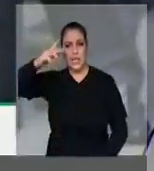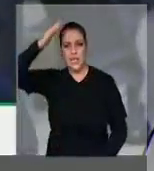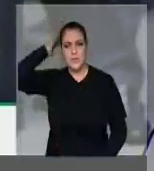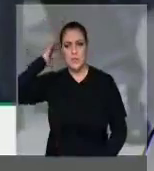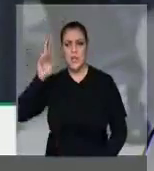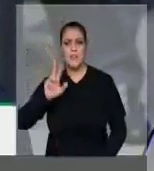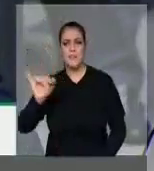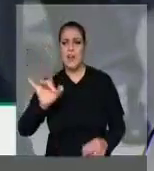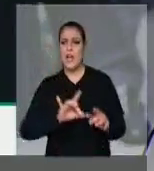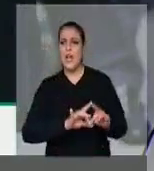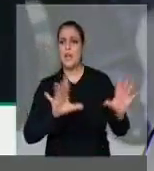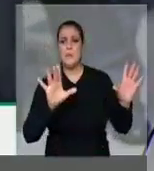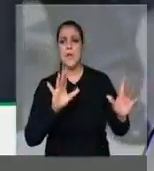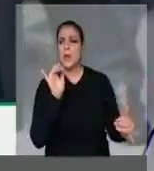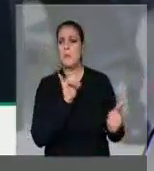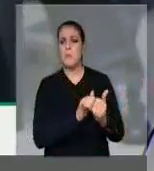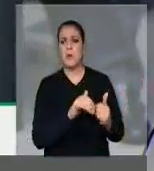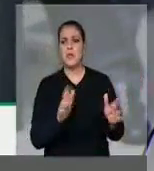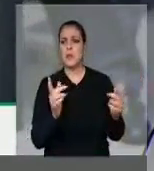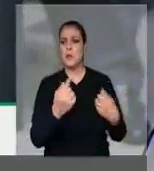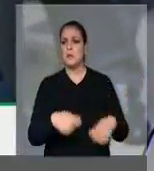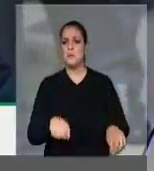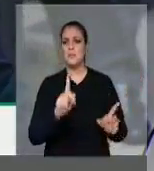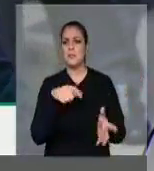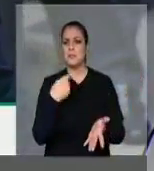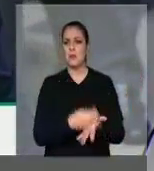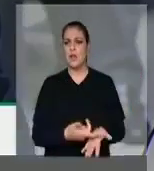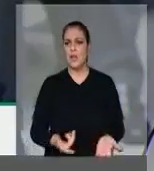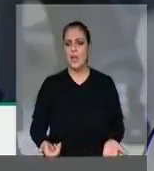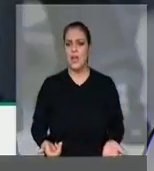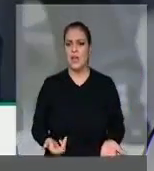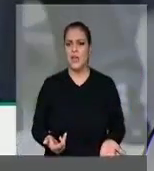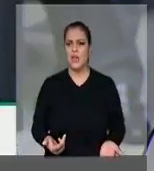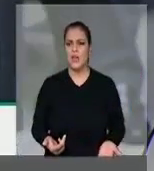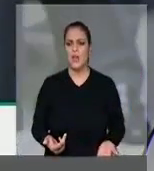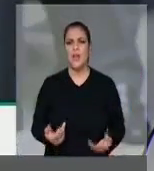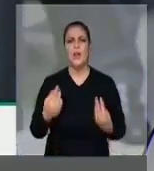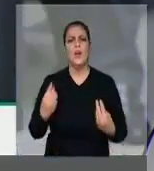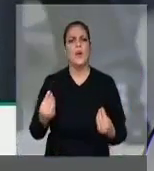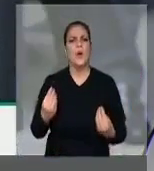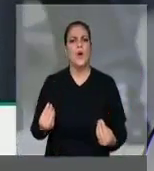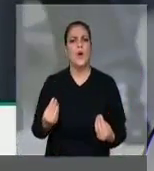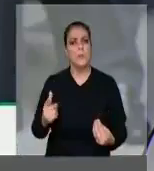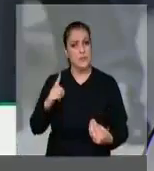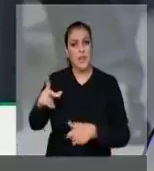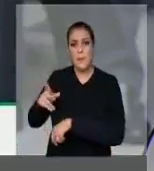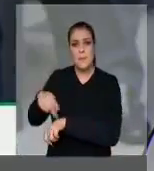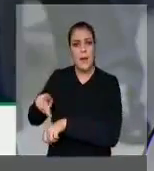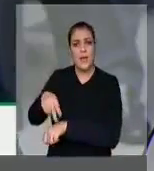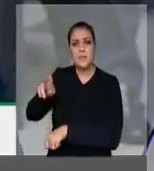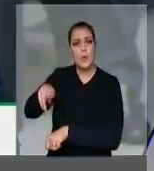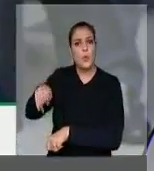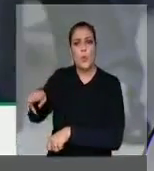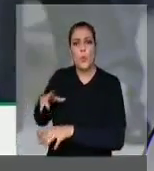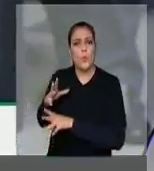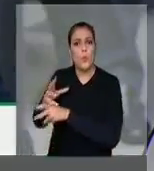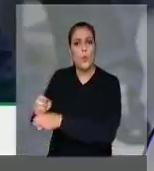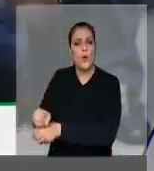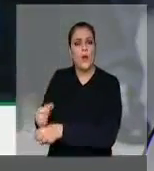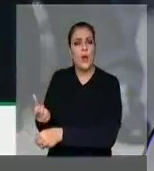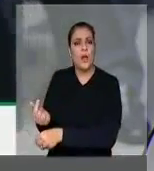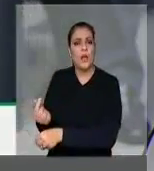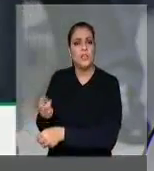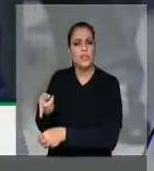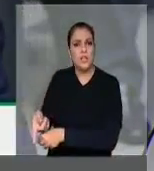Mais da metade dos países do mundo não tem isso como produto interno bruto. E é isso que o Temer